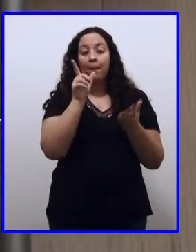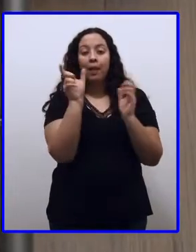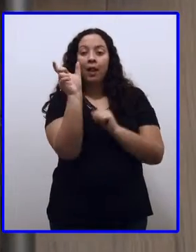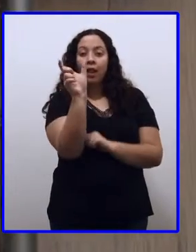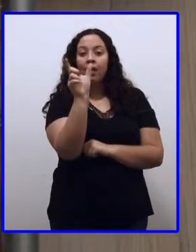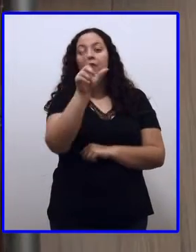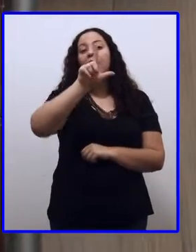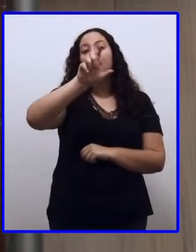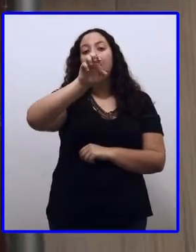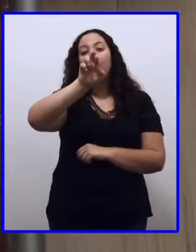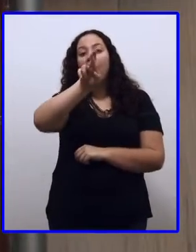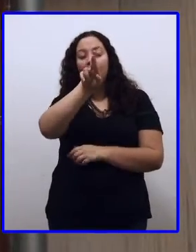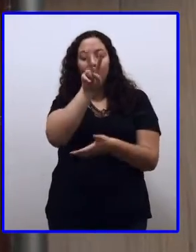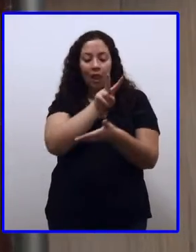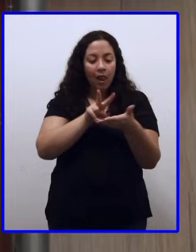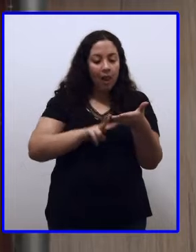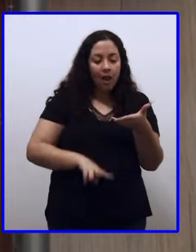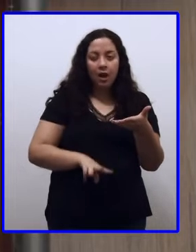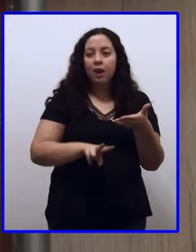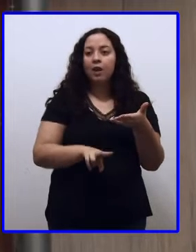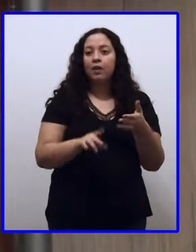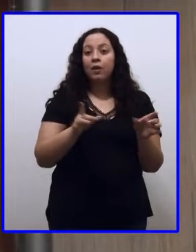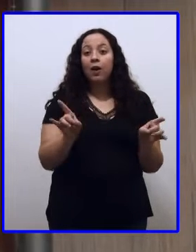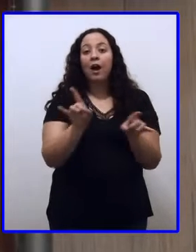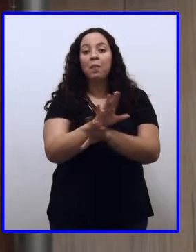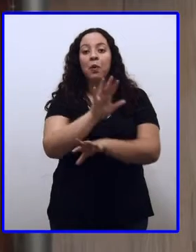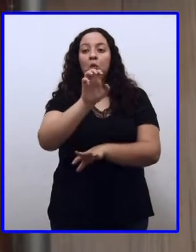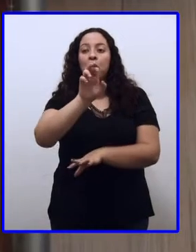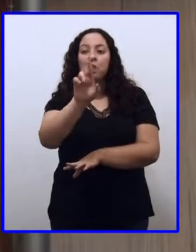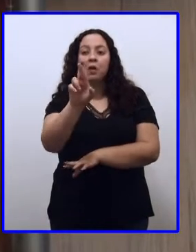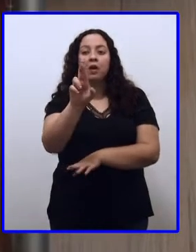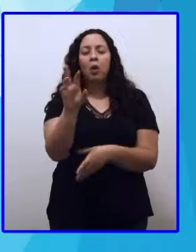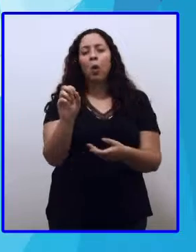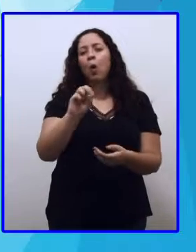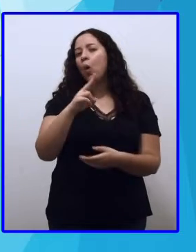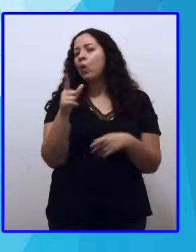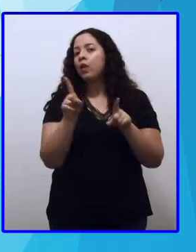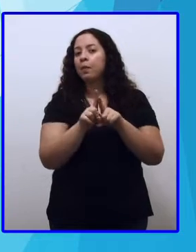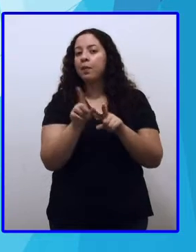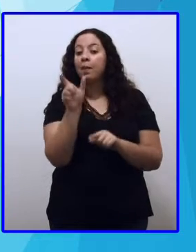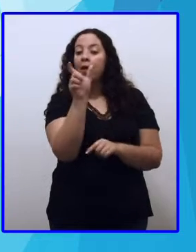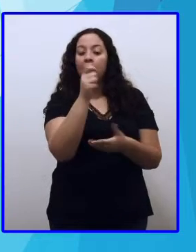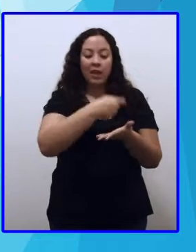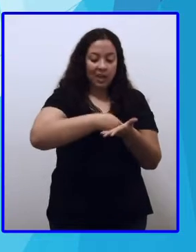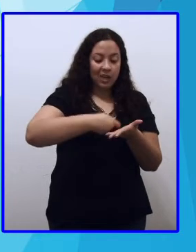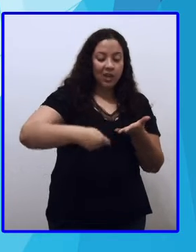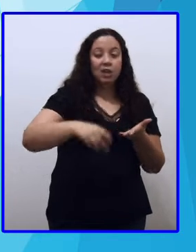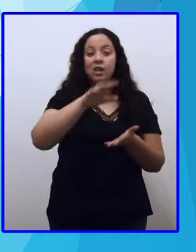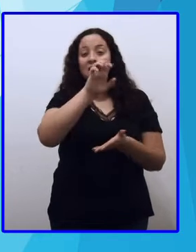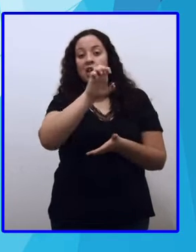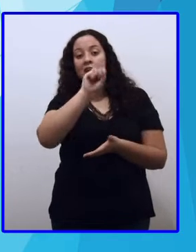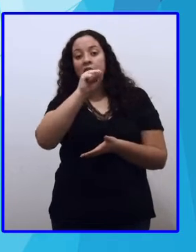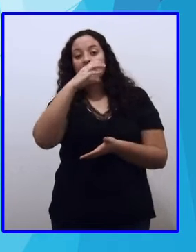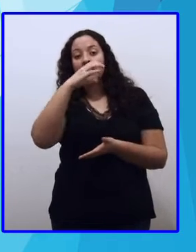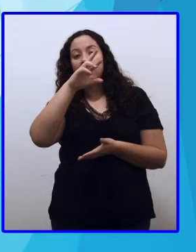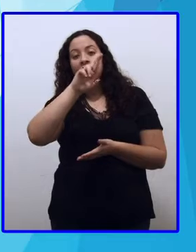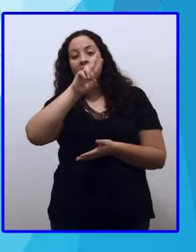vocês. Ler. Ler é um verbo da segunda conjugação. Escrever também é um verbo